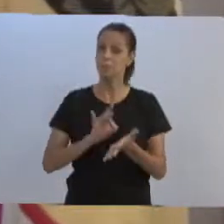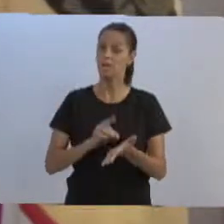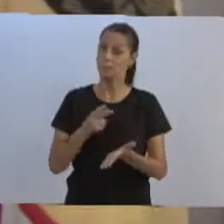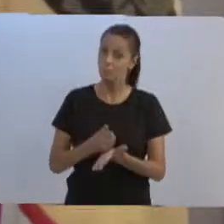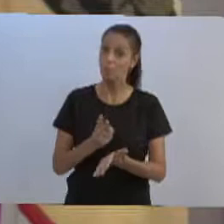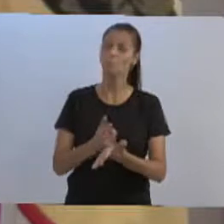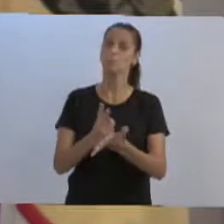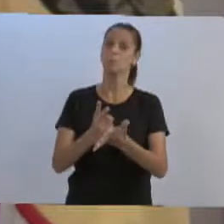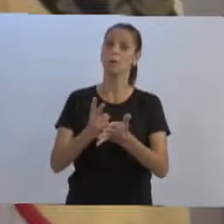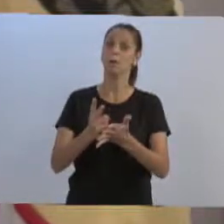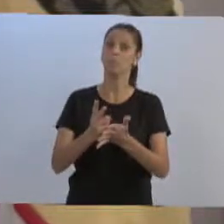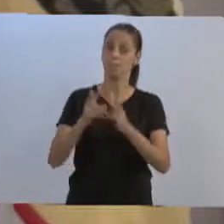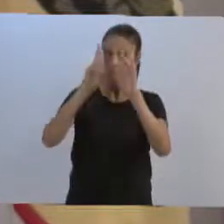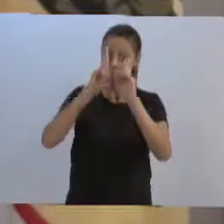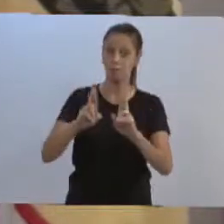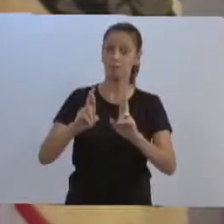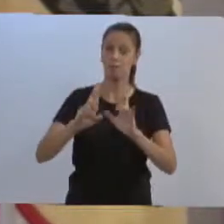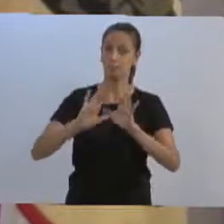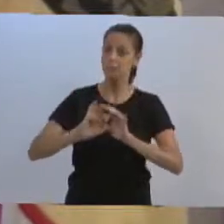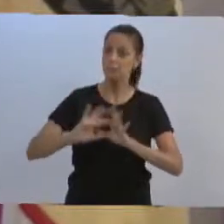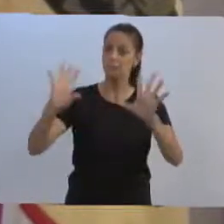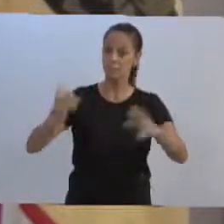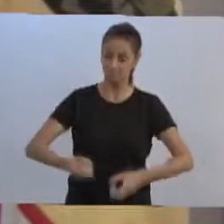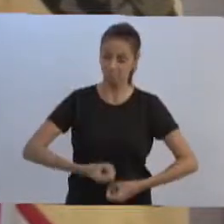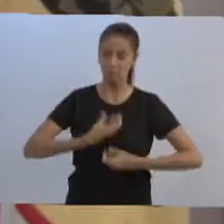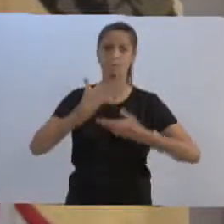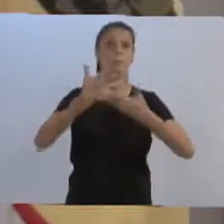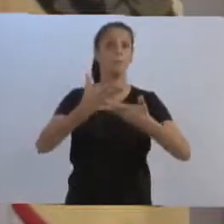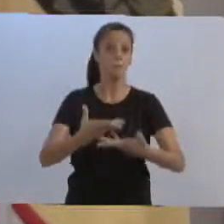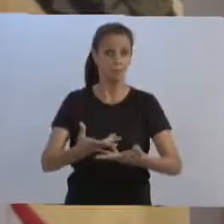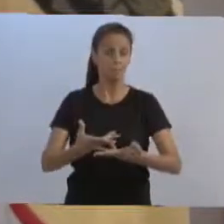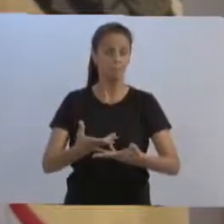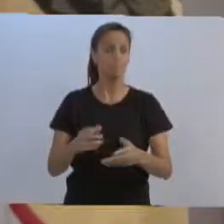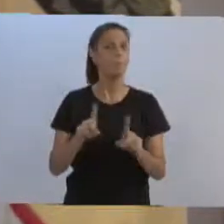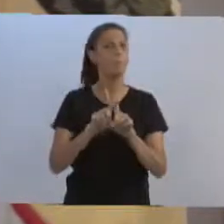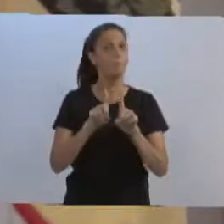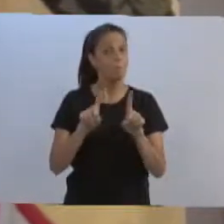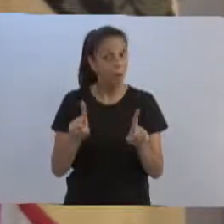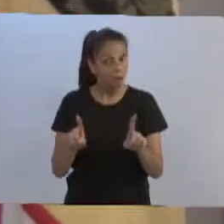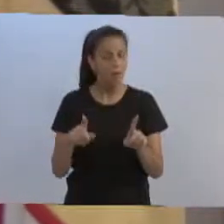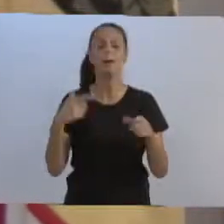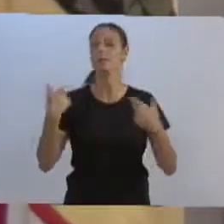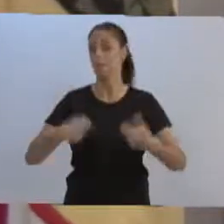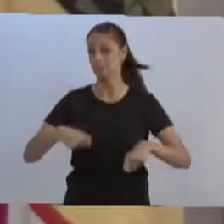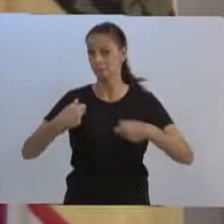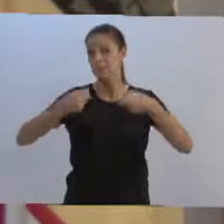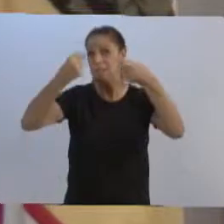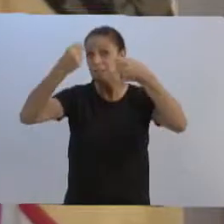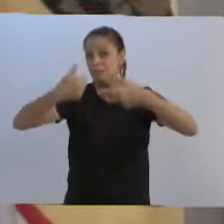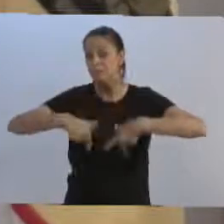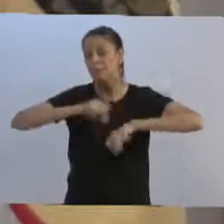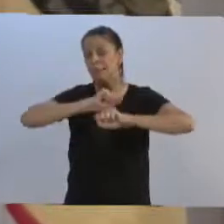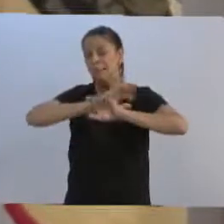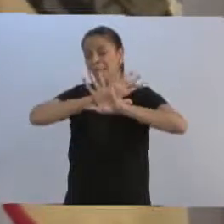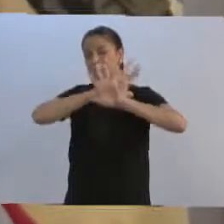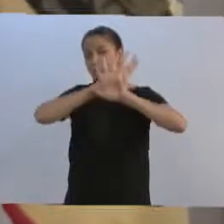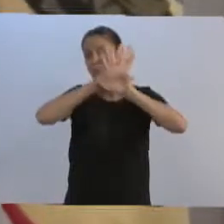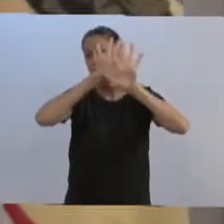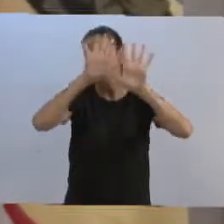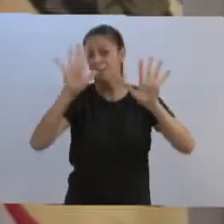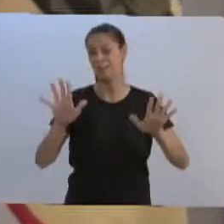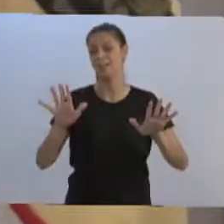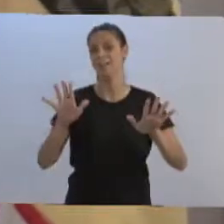Por isso, se faz necessário que eu esclareça, que eu amplie, que eu dê algumas